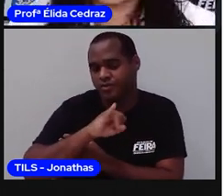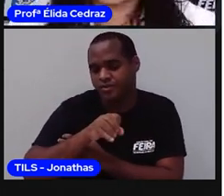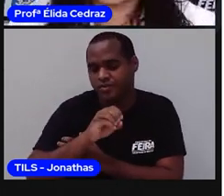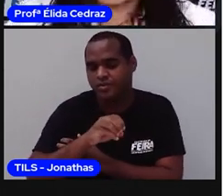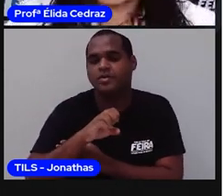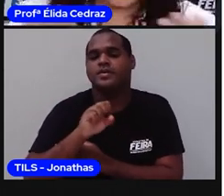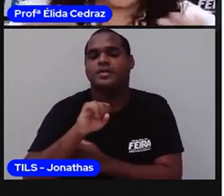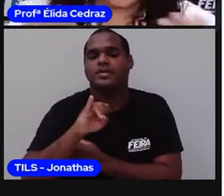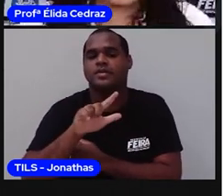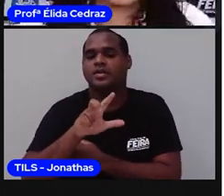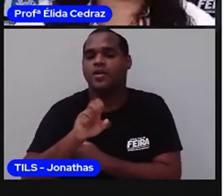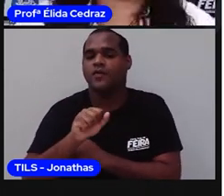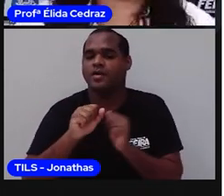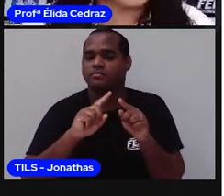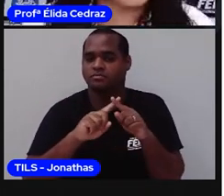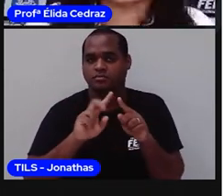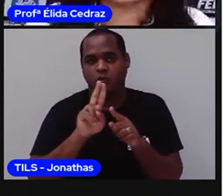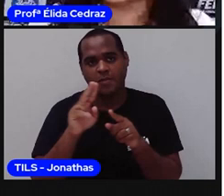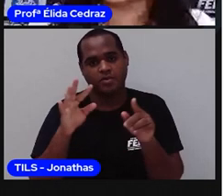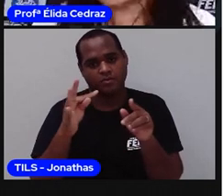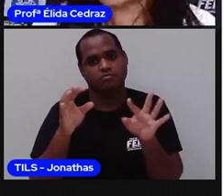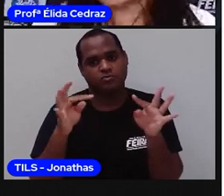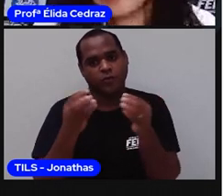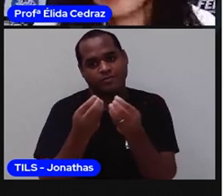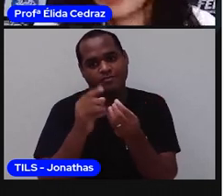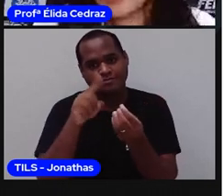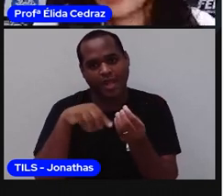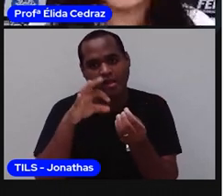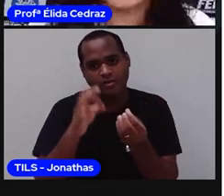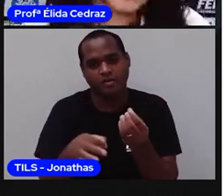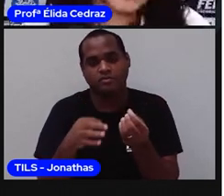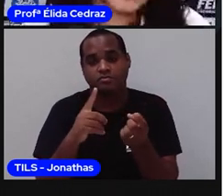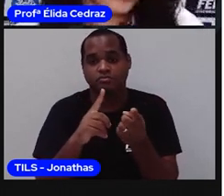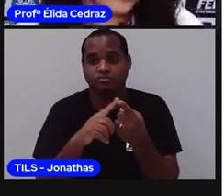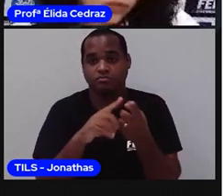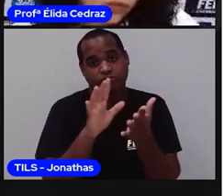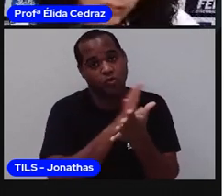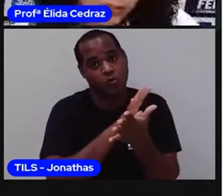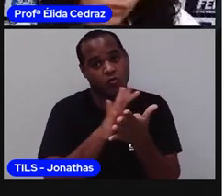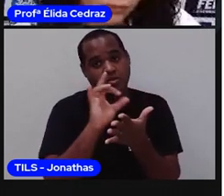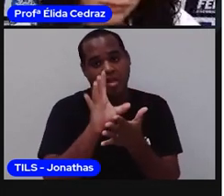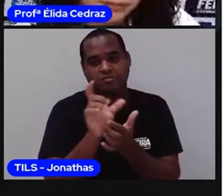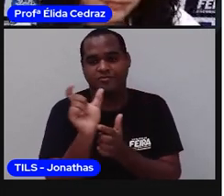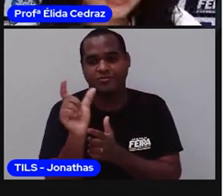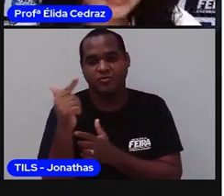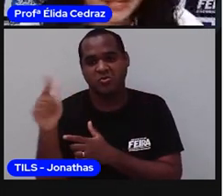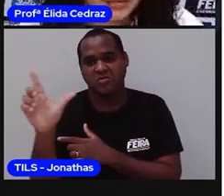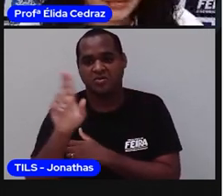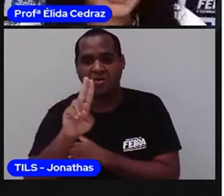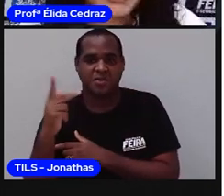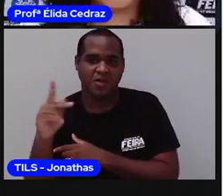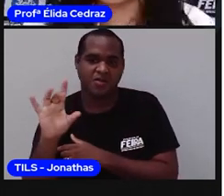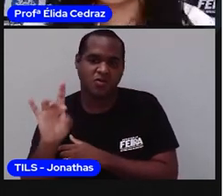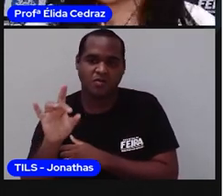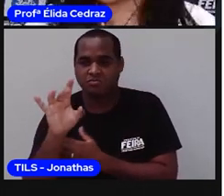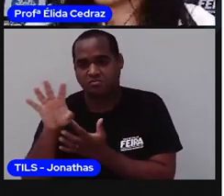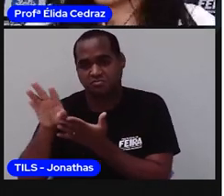vocês têm um nome assim completinho como o dela. Muitas pessoas só têm um sobrenome. Entendeu?